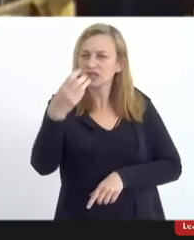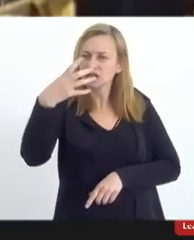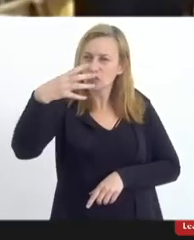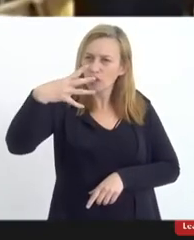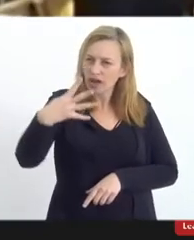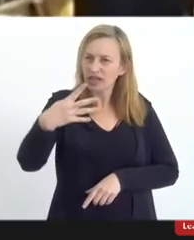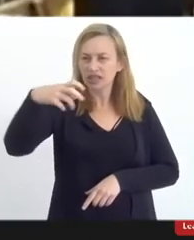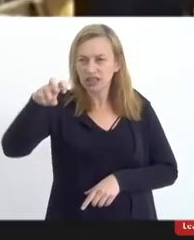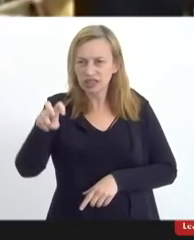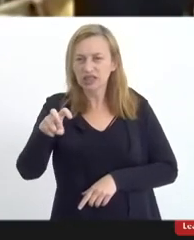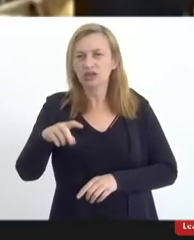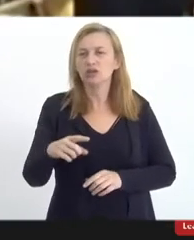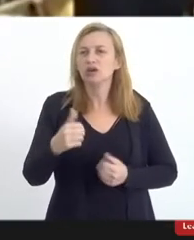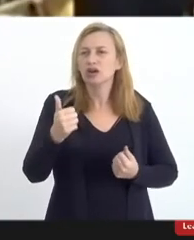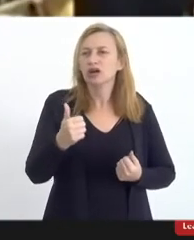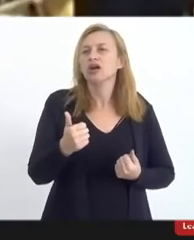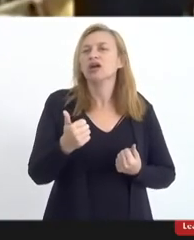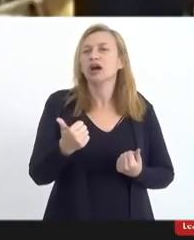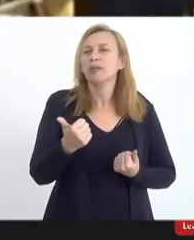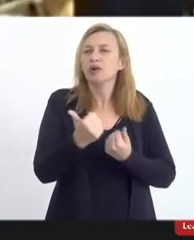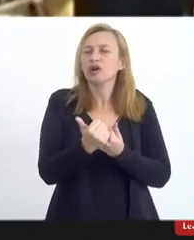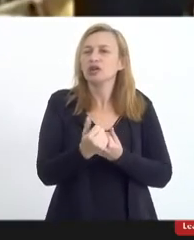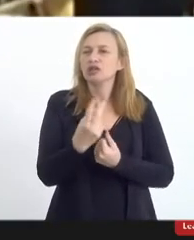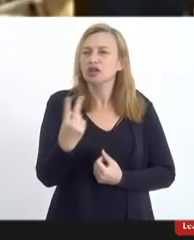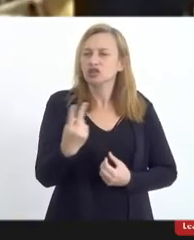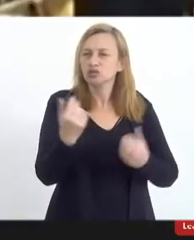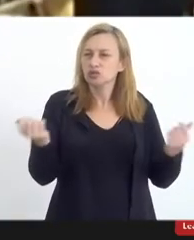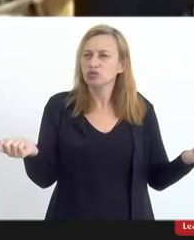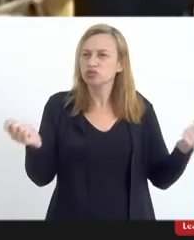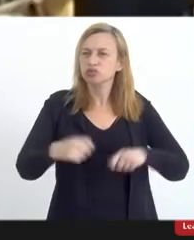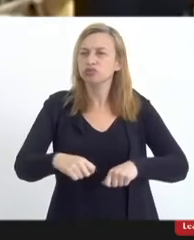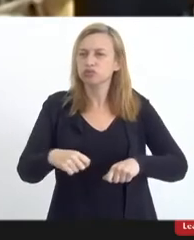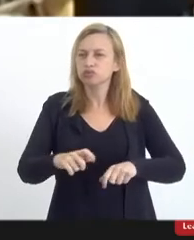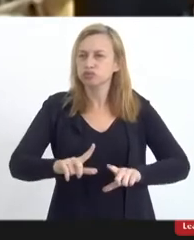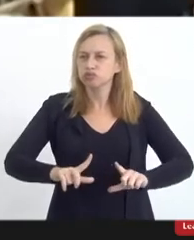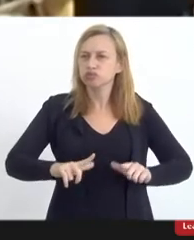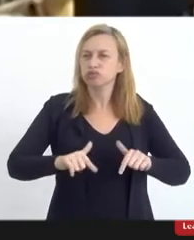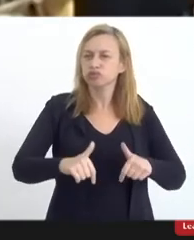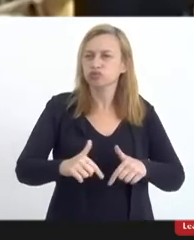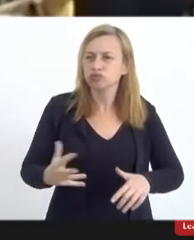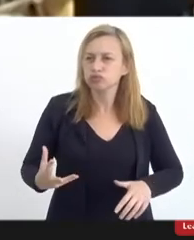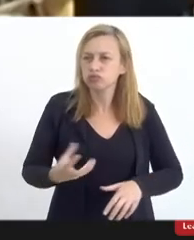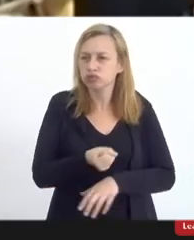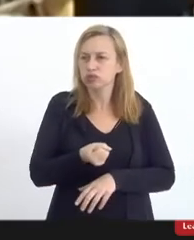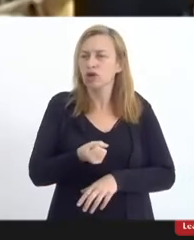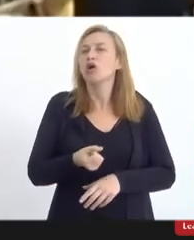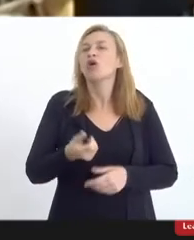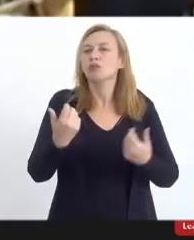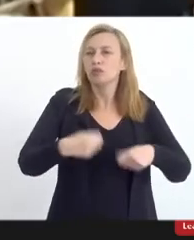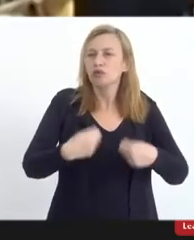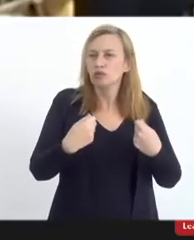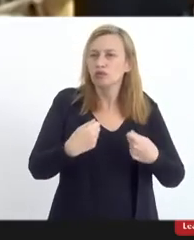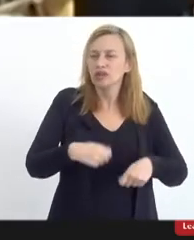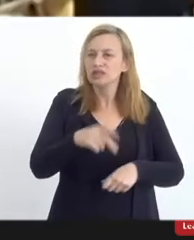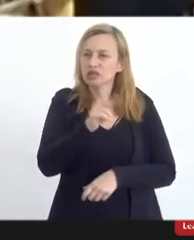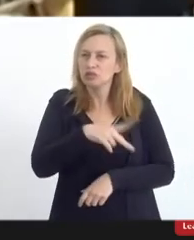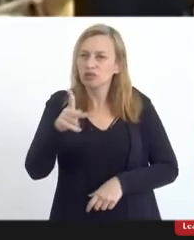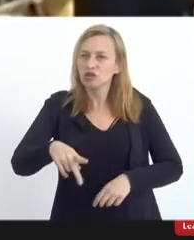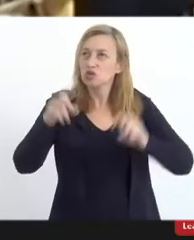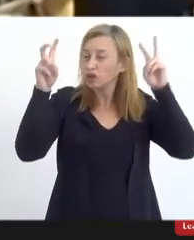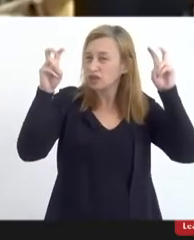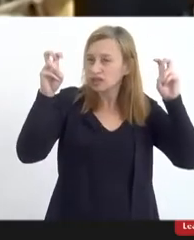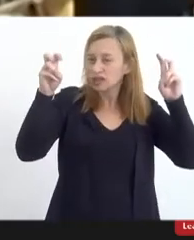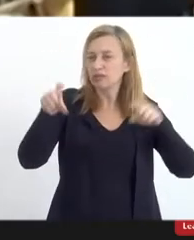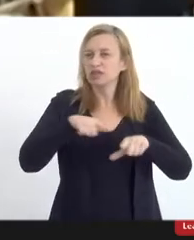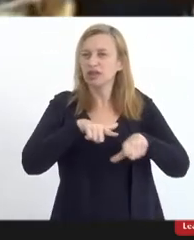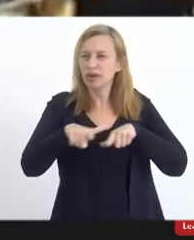contemplada nessas competências e habilidades. Ou seja, o professor tem que trabalhar essa temática